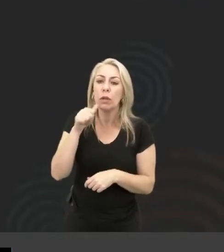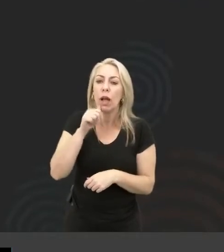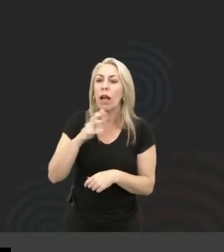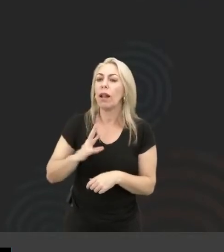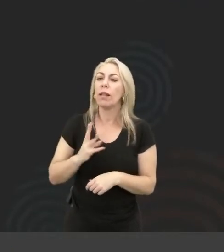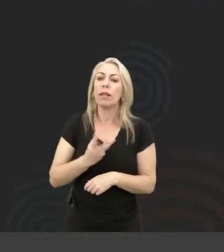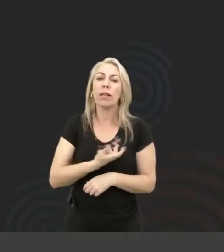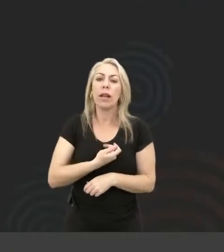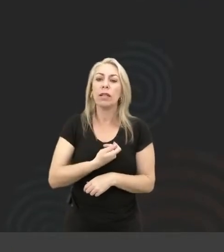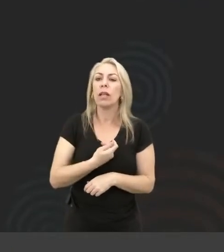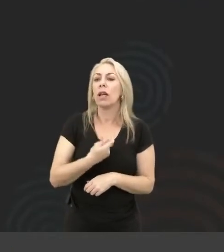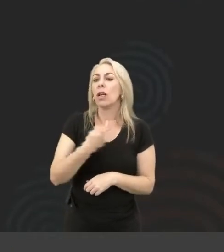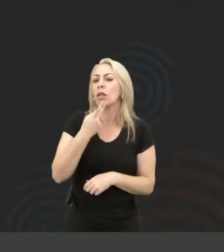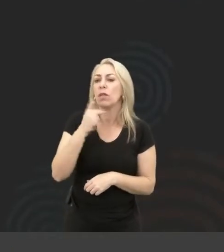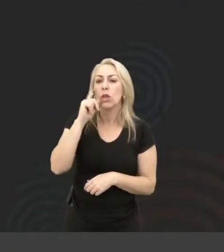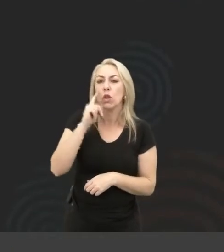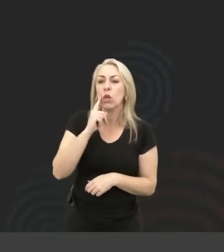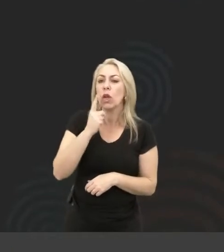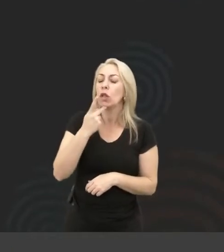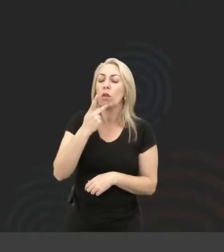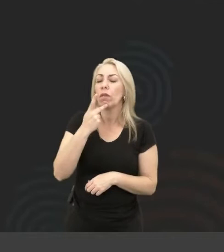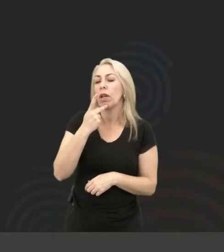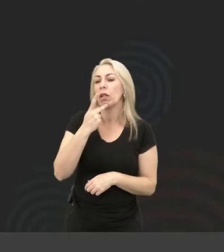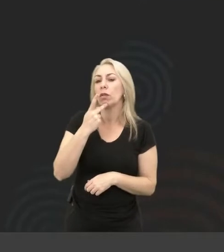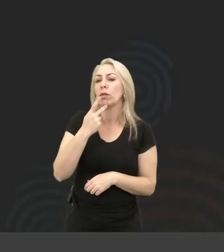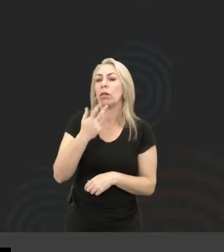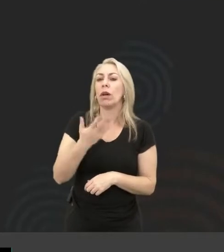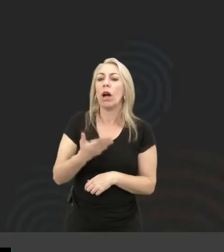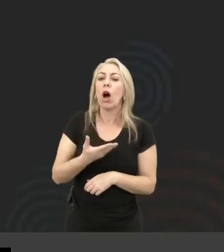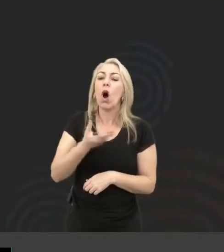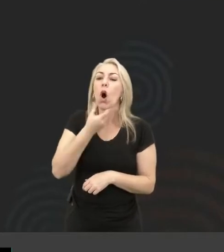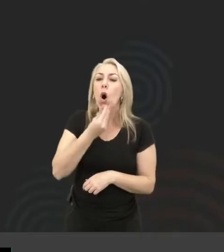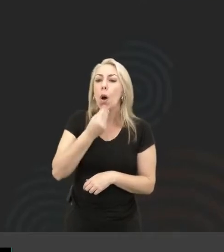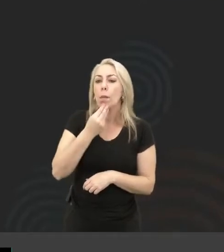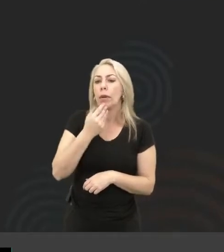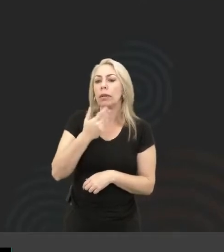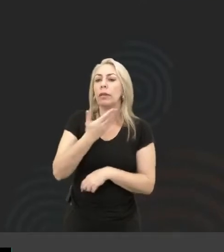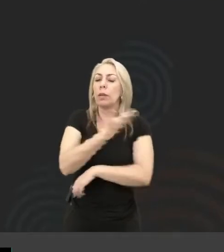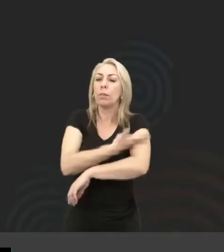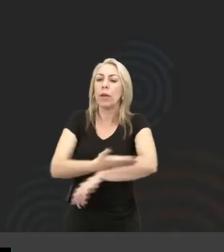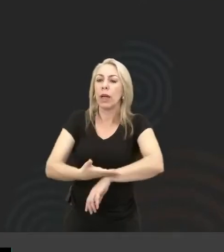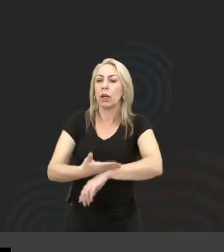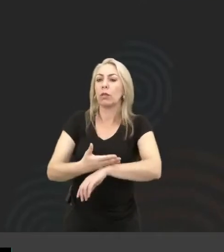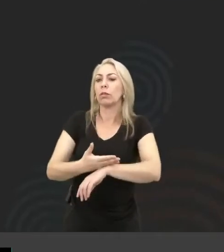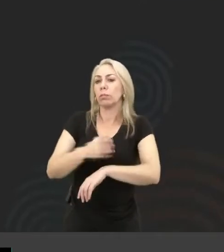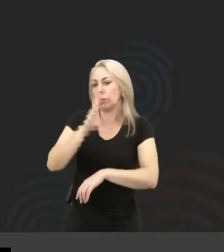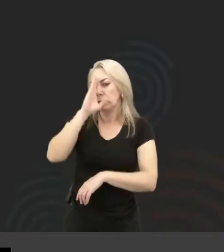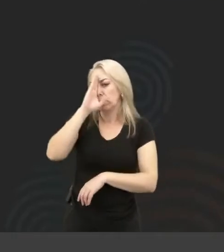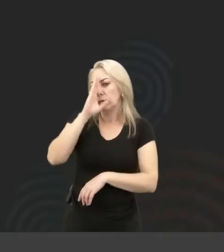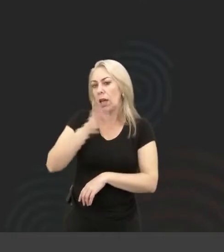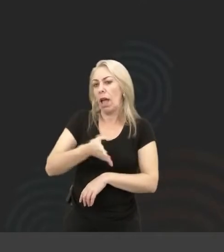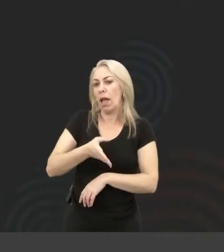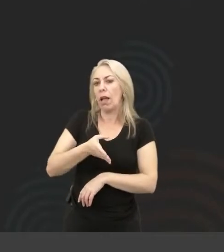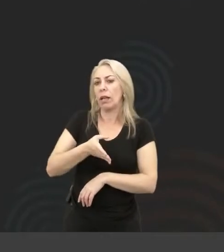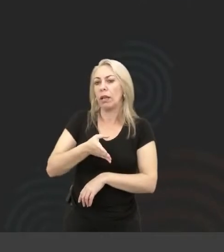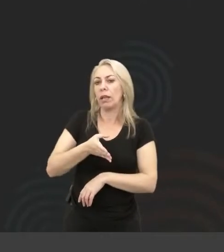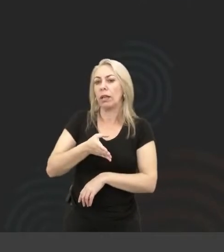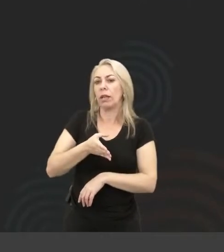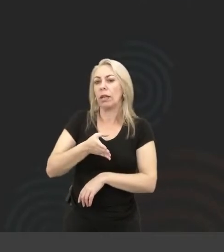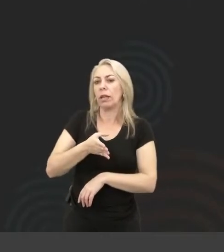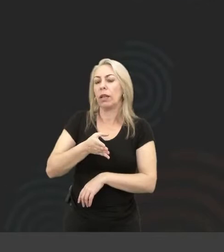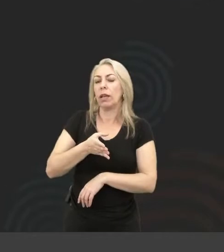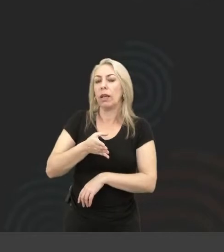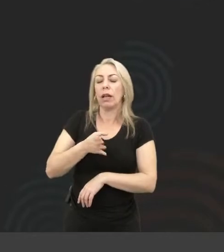pessoas, tá? Não tô falando de homem branco hétero do Sudeste, tô falando de todas as outras pessoas e não me entendam como preconceituosa, tá? Por